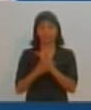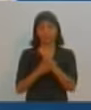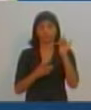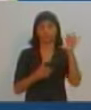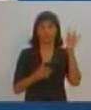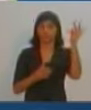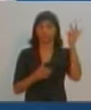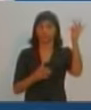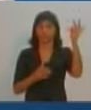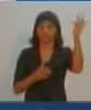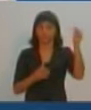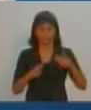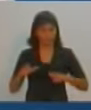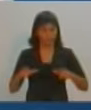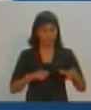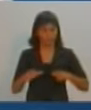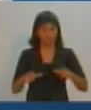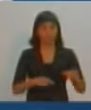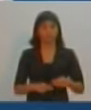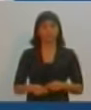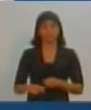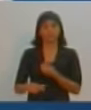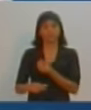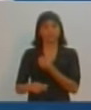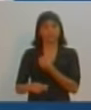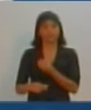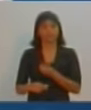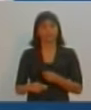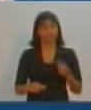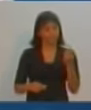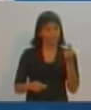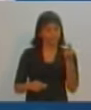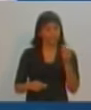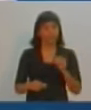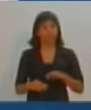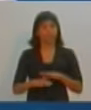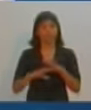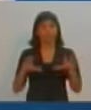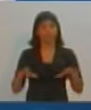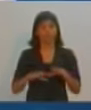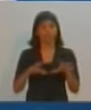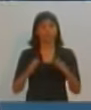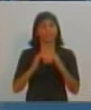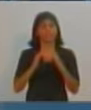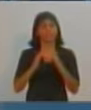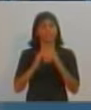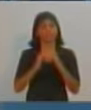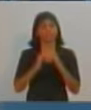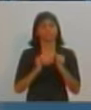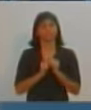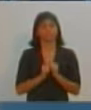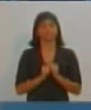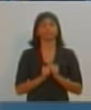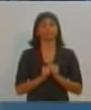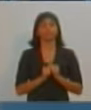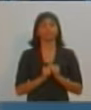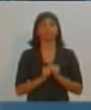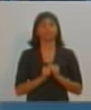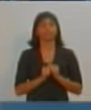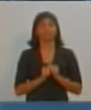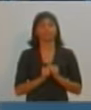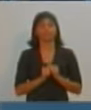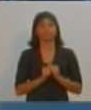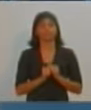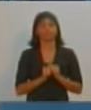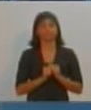cidade que terá emprego, qualificação e renda para todos que ali residem. Concluída a sua resposta? Bom, agora, então,